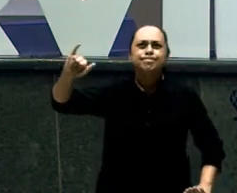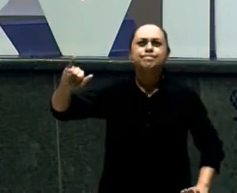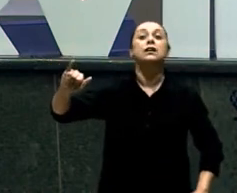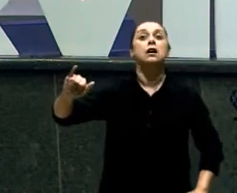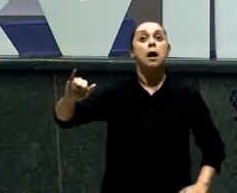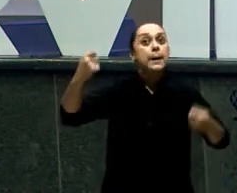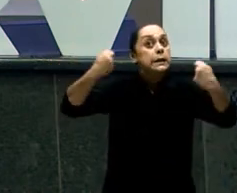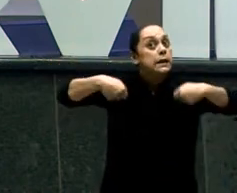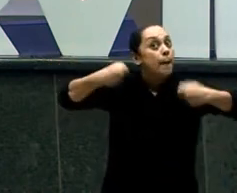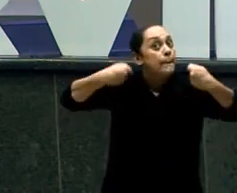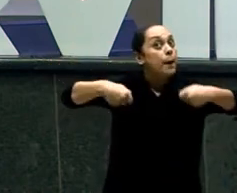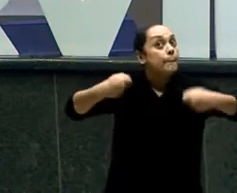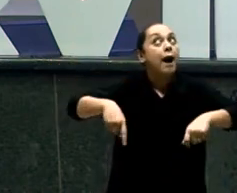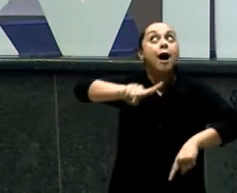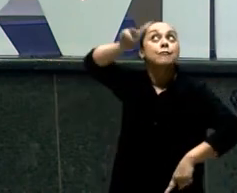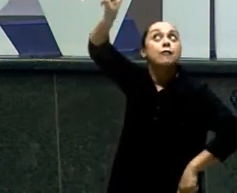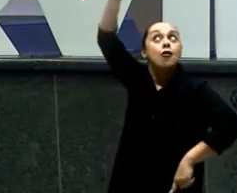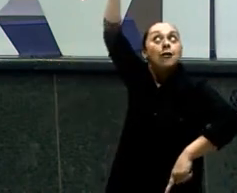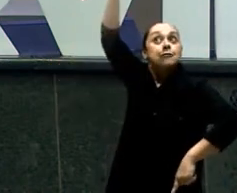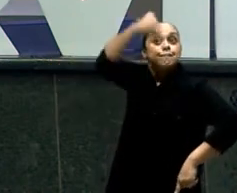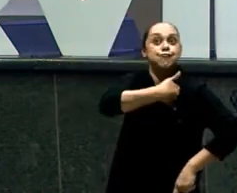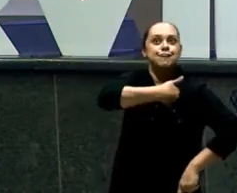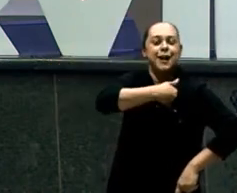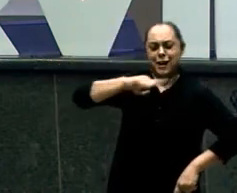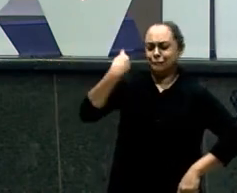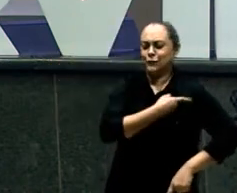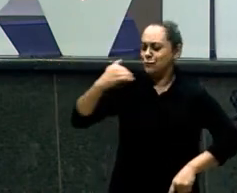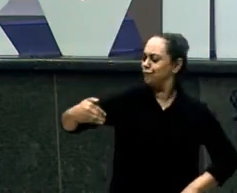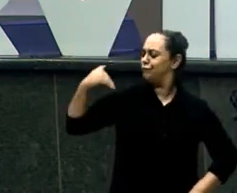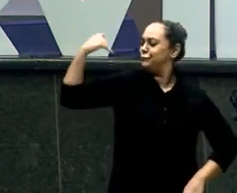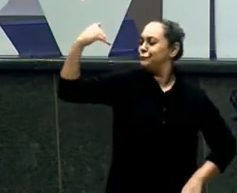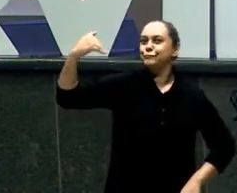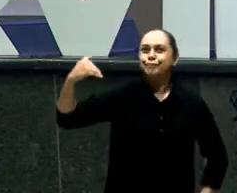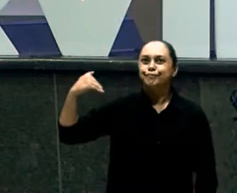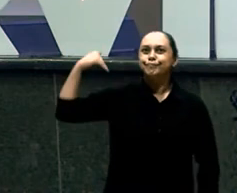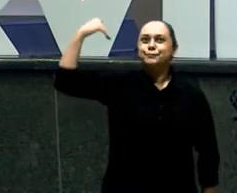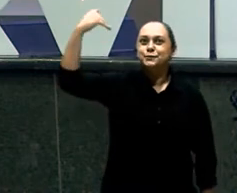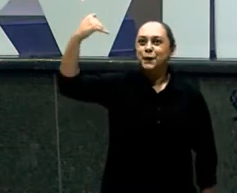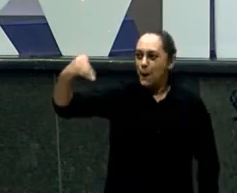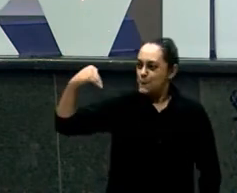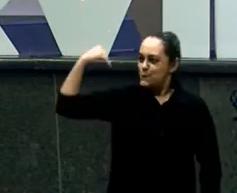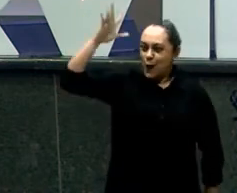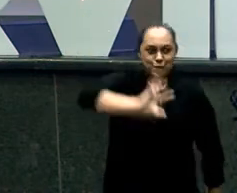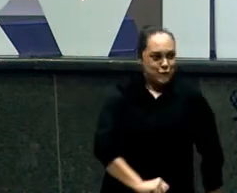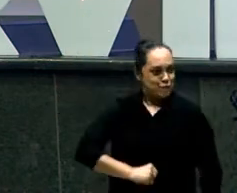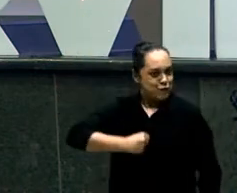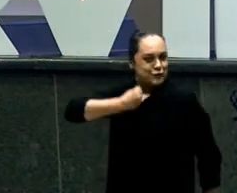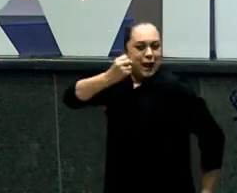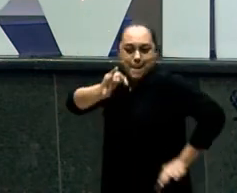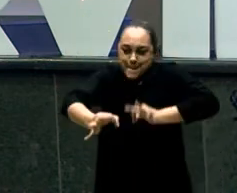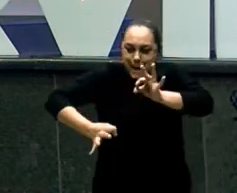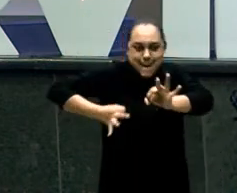processos deste crescimento Mas não abra mão de crescer Porque crescer é bom